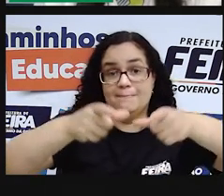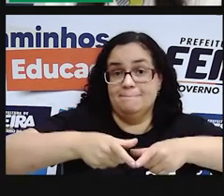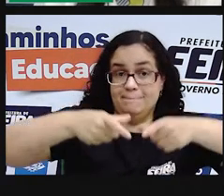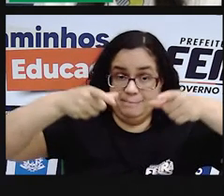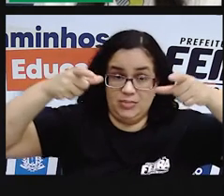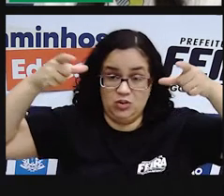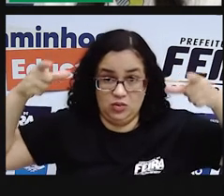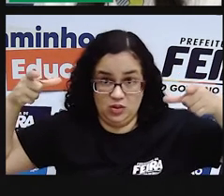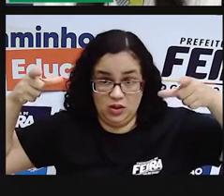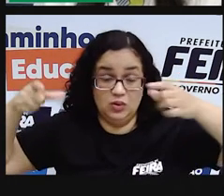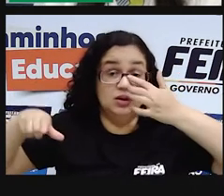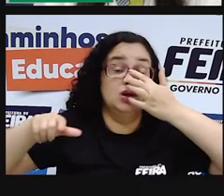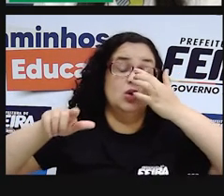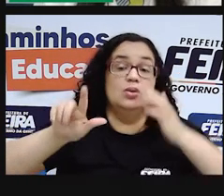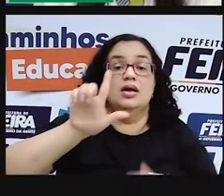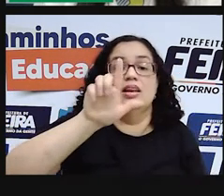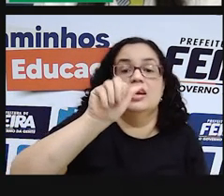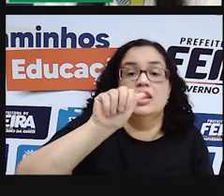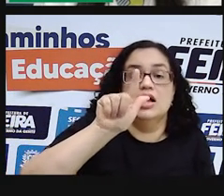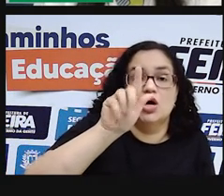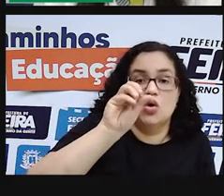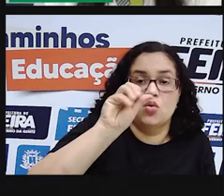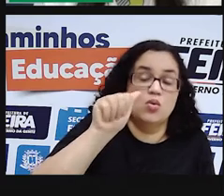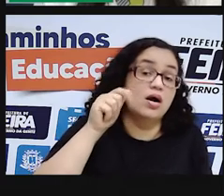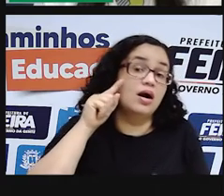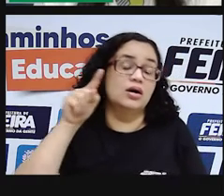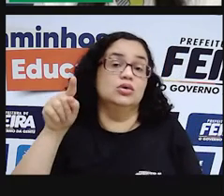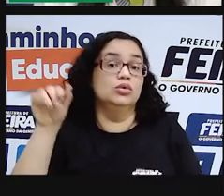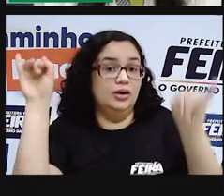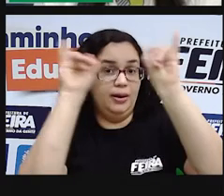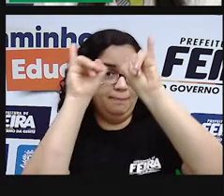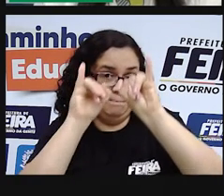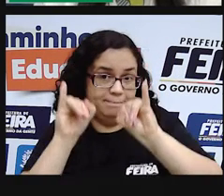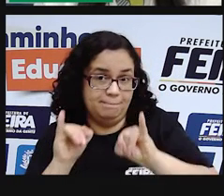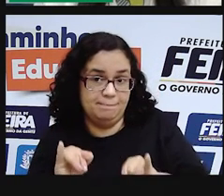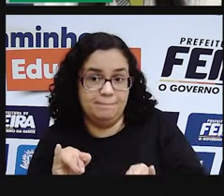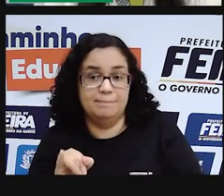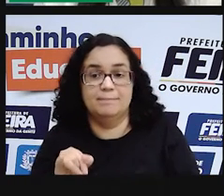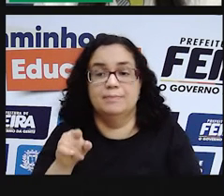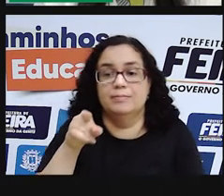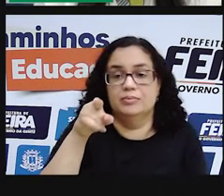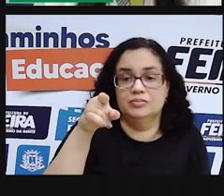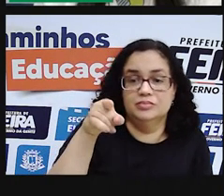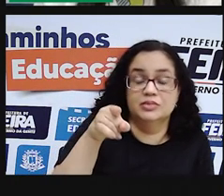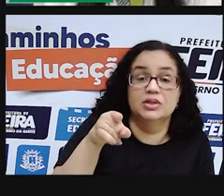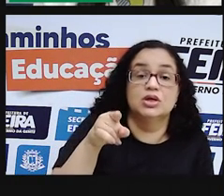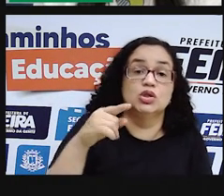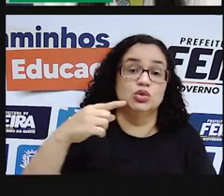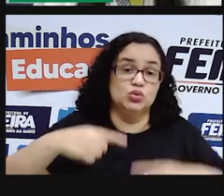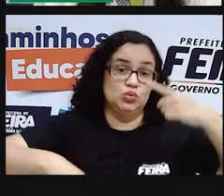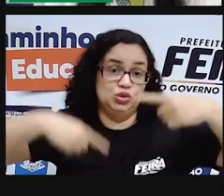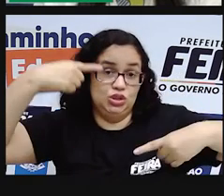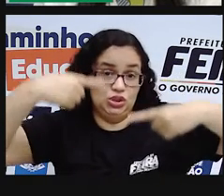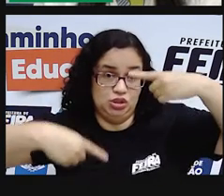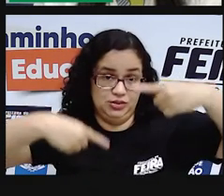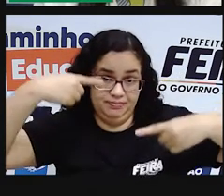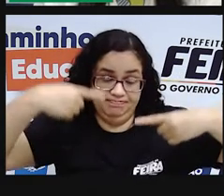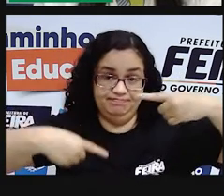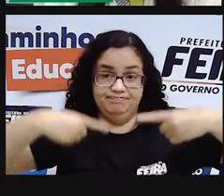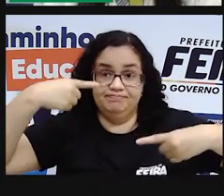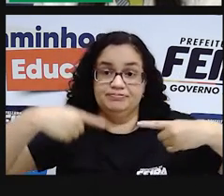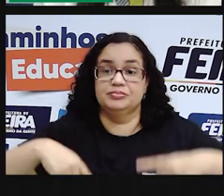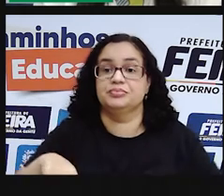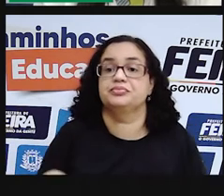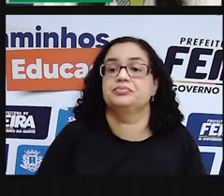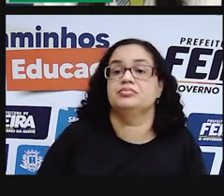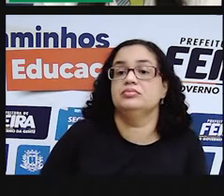que uma lagoa. A Pró trouxe essa imagem aí, que é um lago chamado Lago Aculeu, no Chile. Um